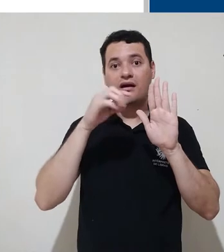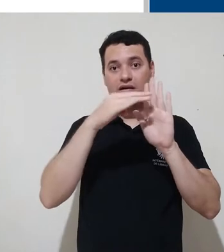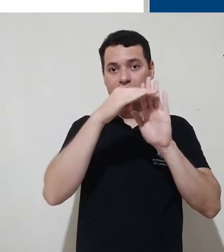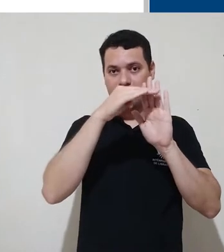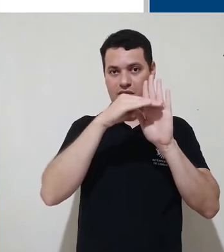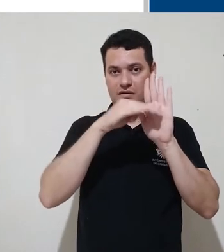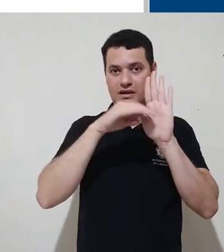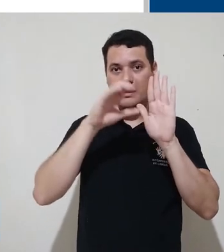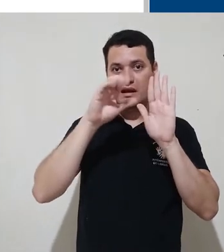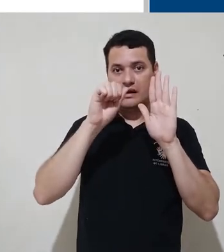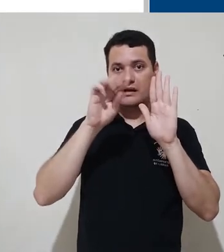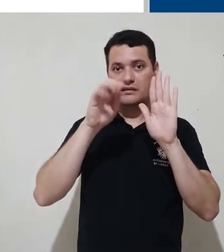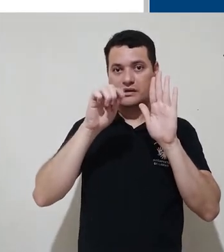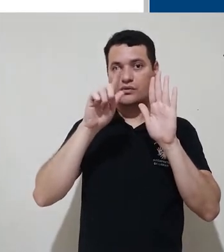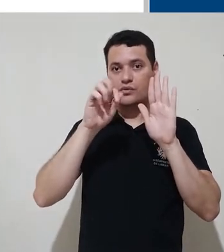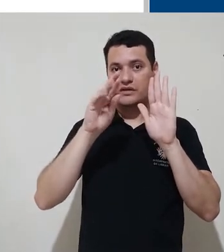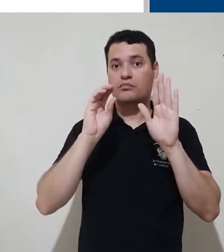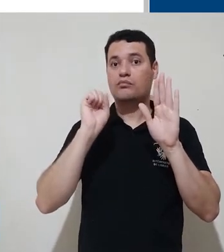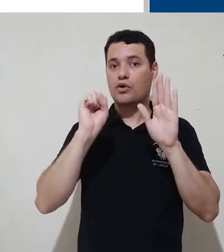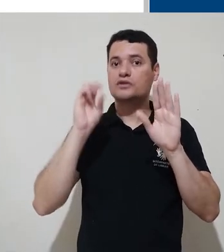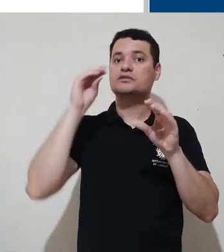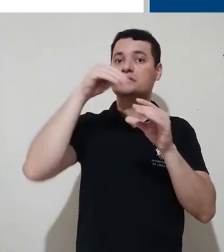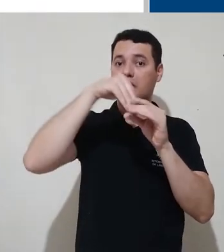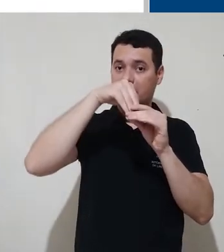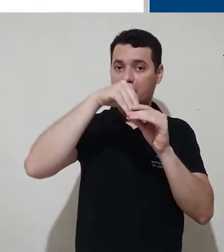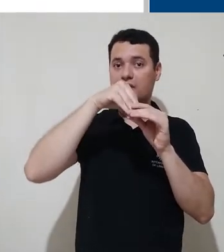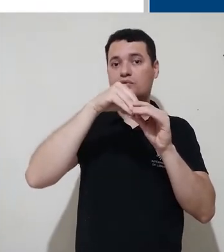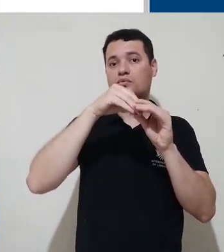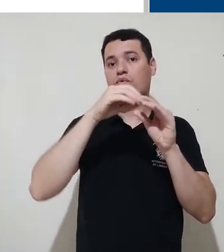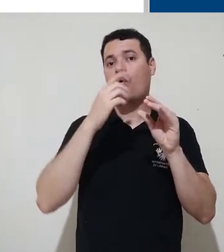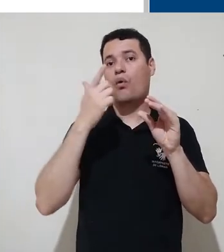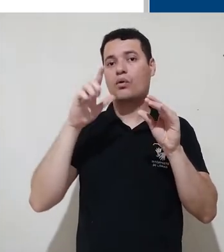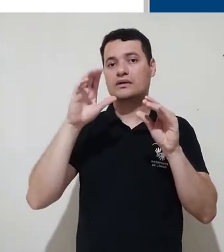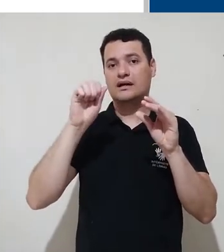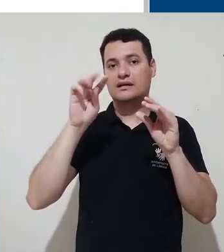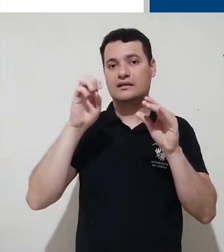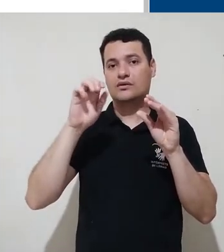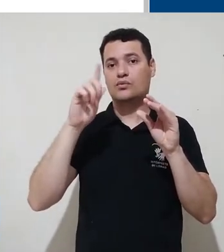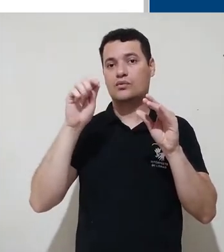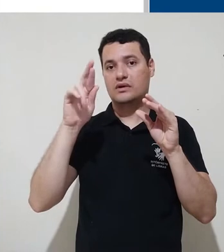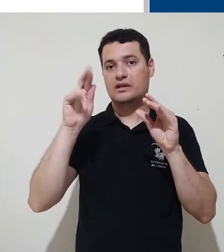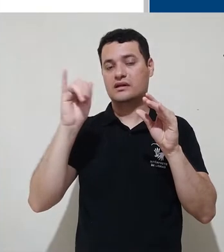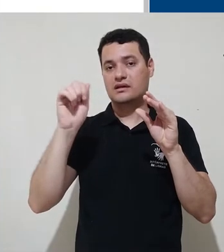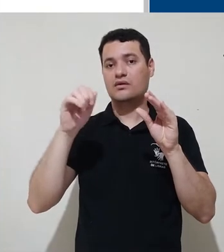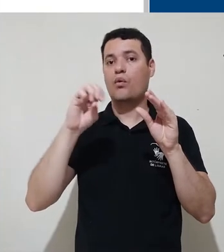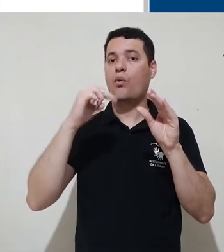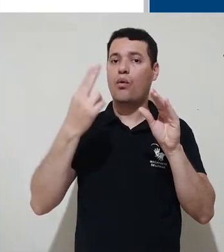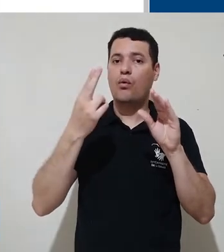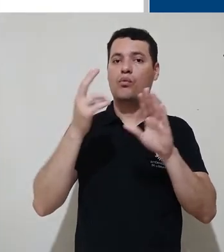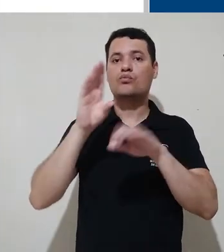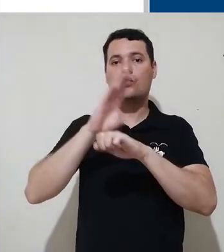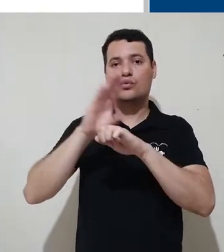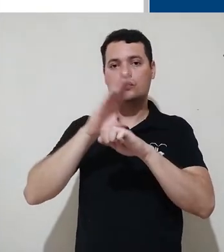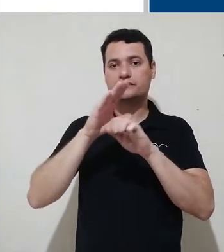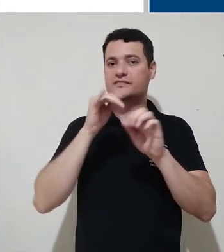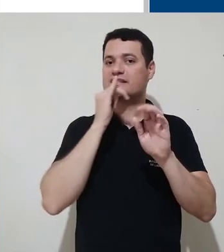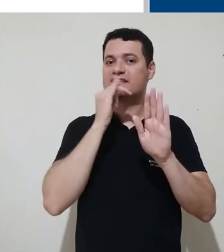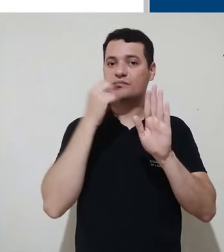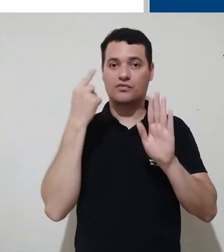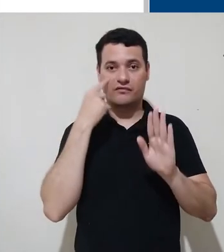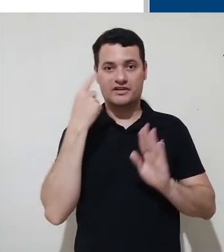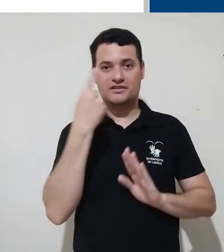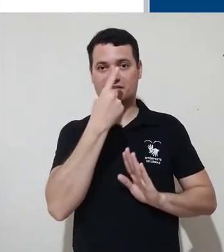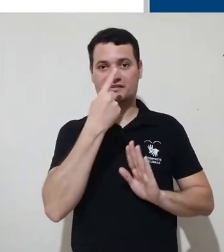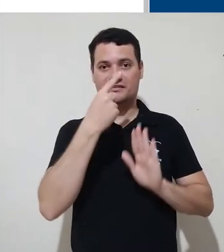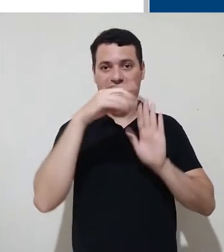podem conter outras categorias dentro dela ou podem conter cursos. Quando eu clico em expandir essa categoria aqui, por exemplo,